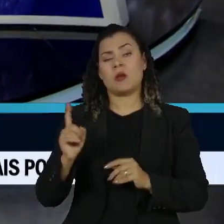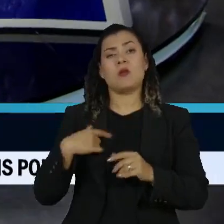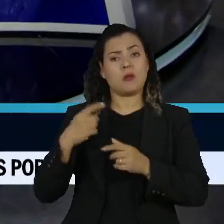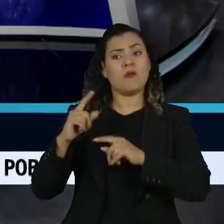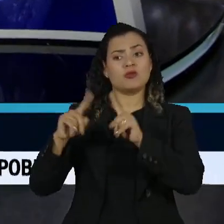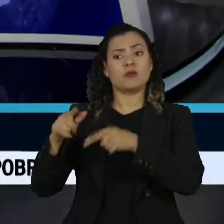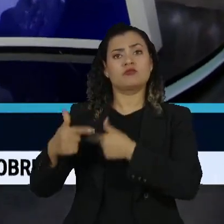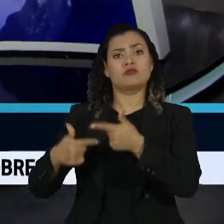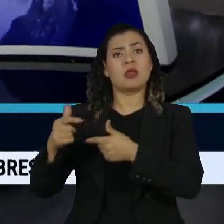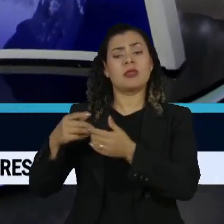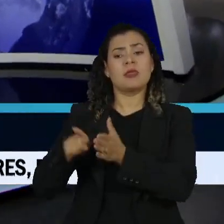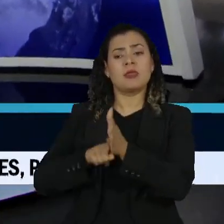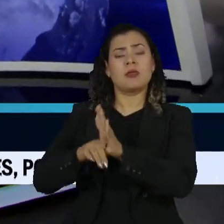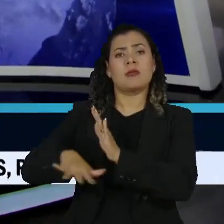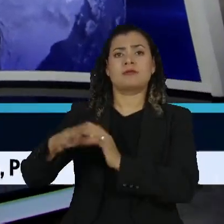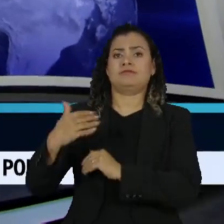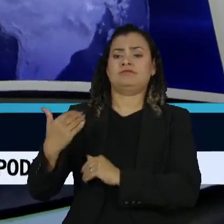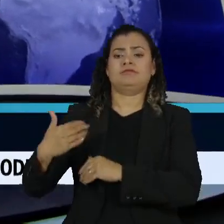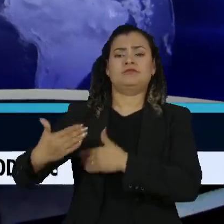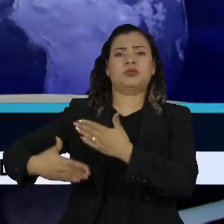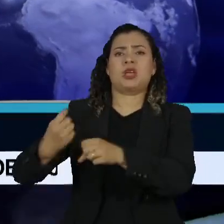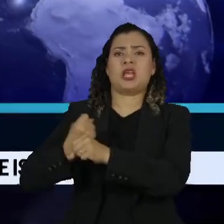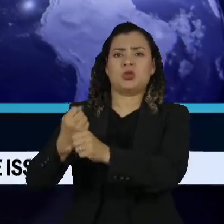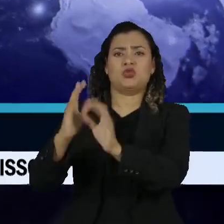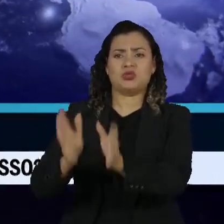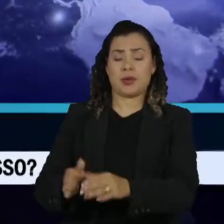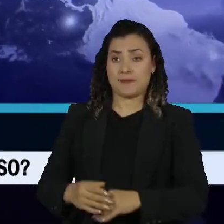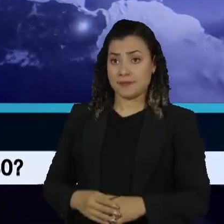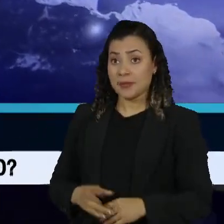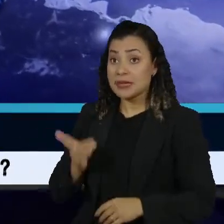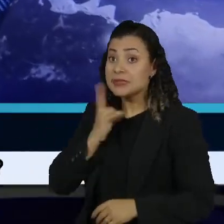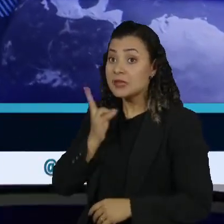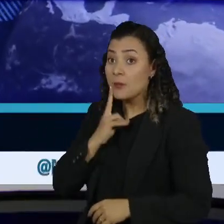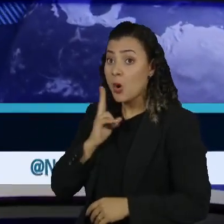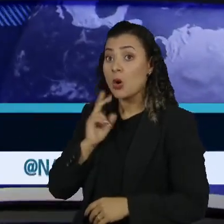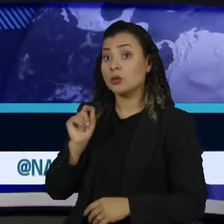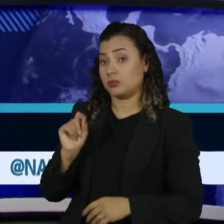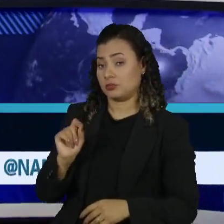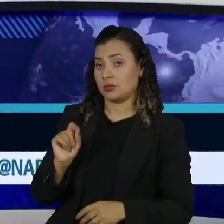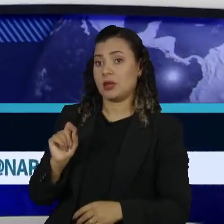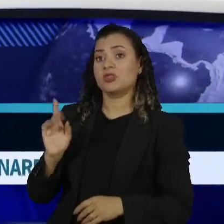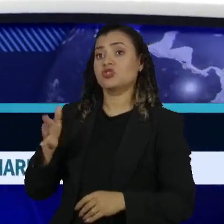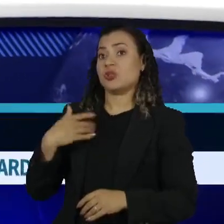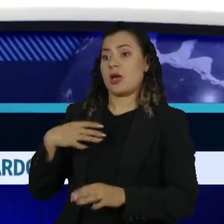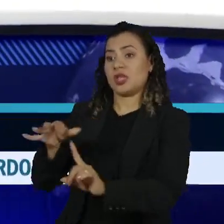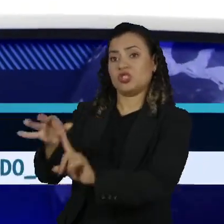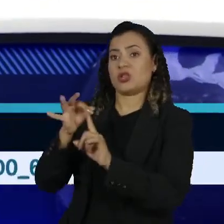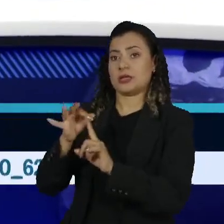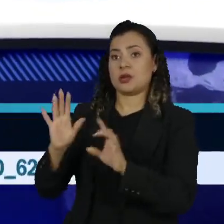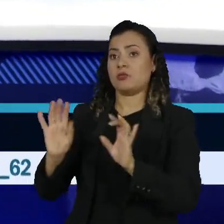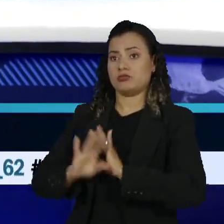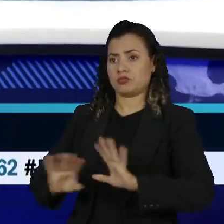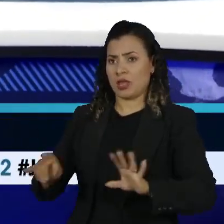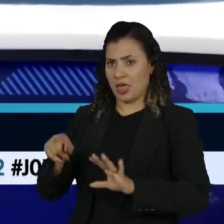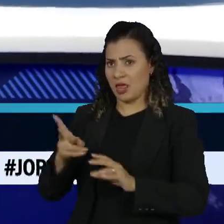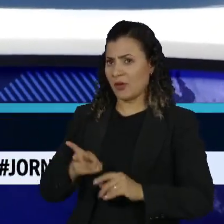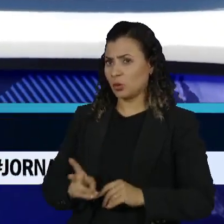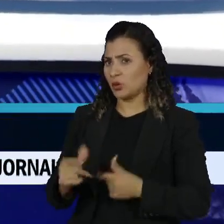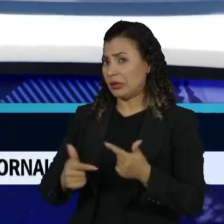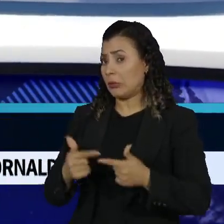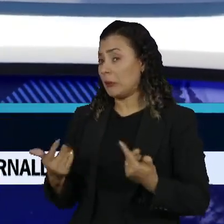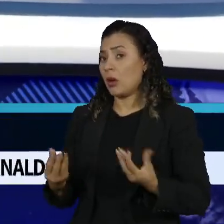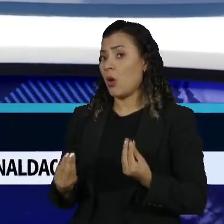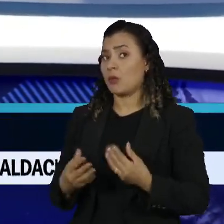Vera, a ministra Simone Tebet tem condição de continuar depois de ter sido imposta a ela essa nomeação? Cara, em